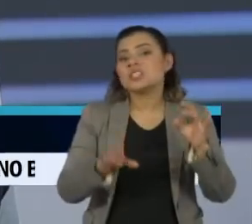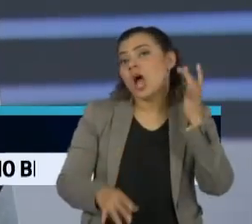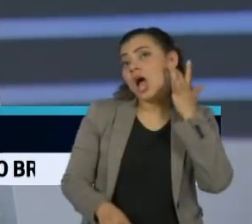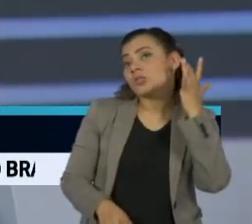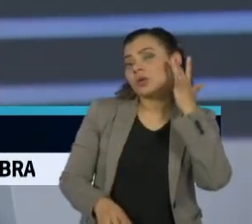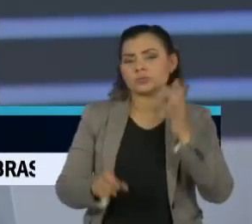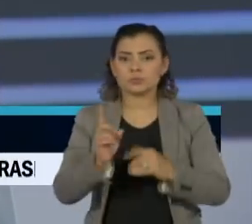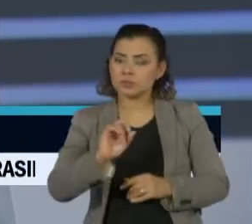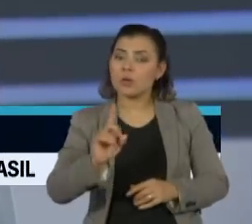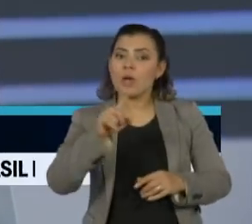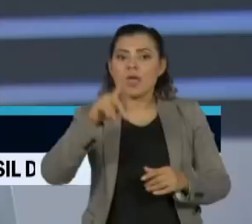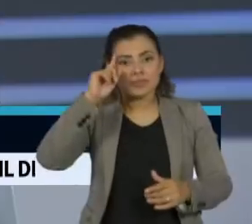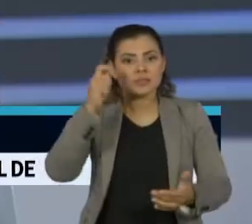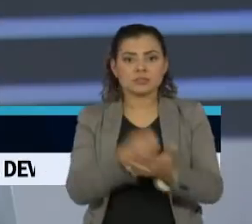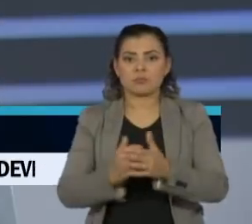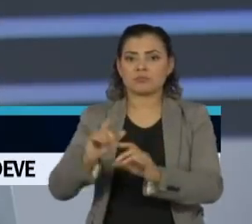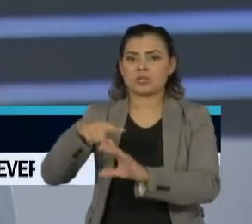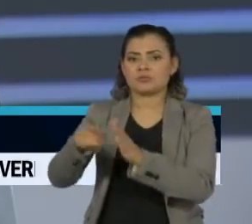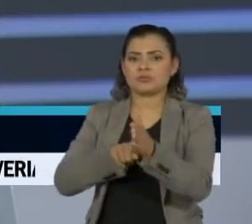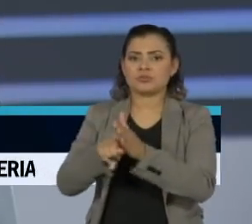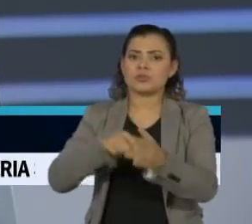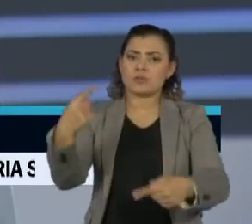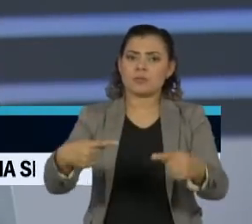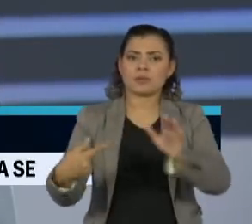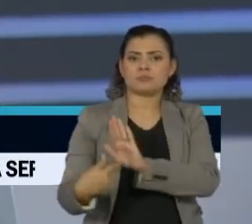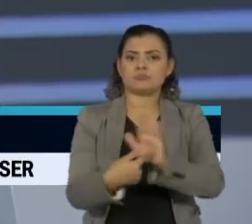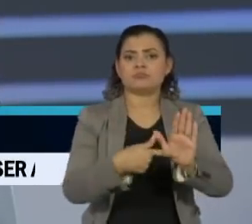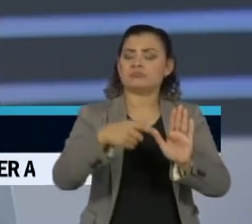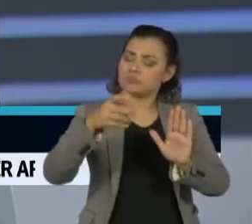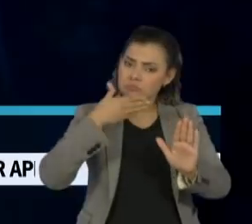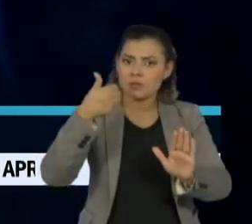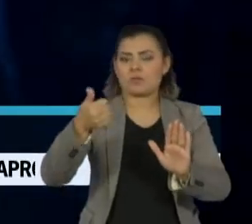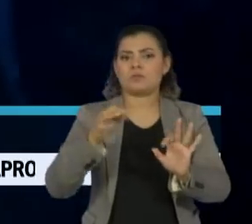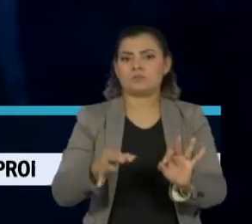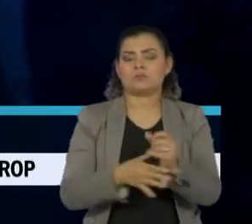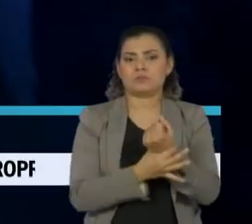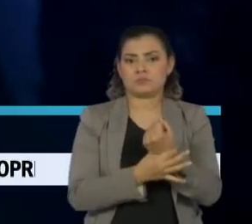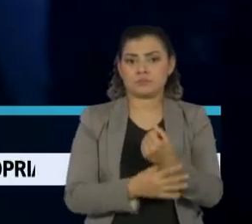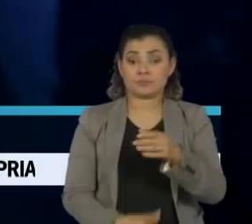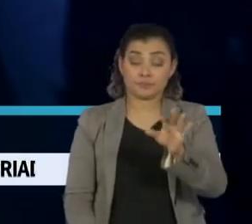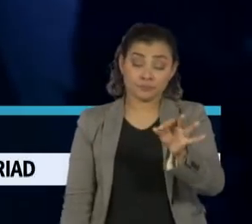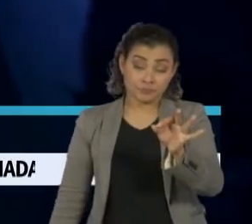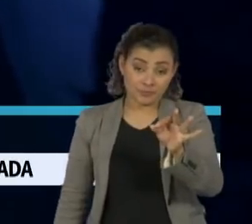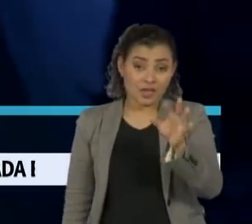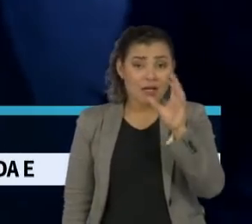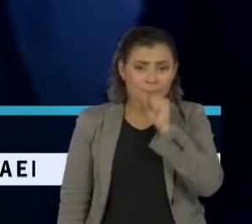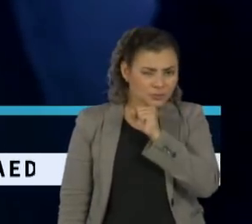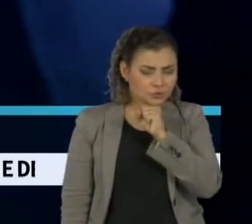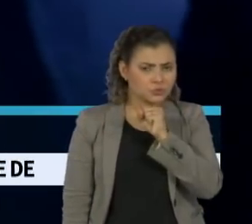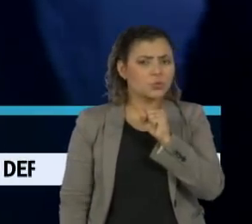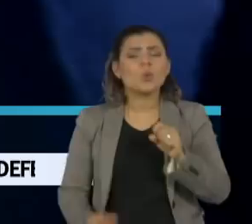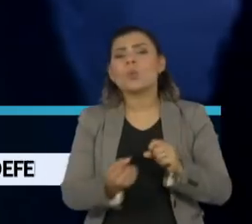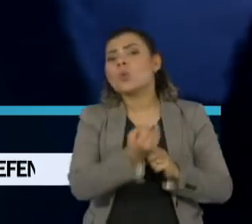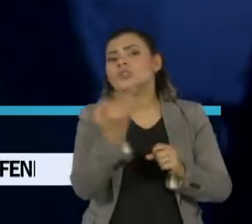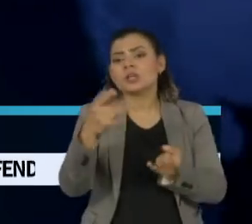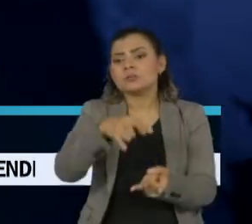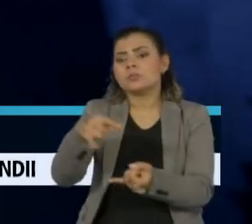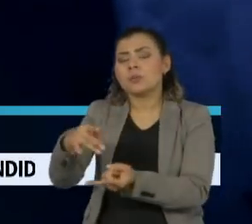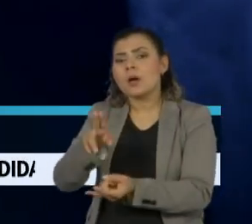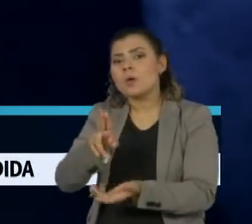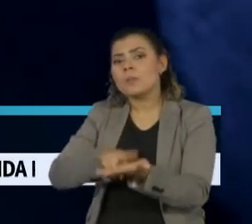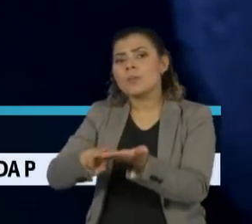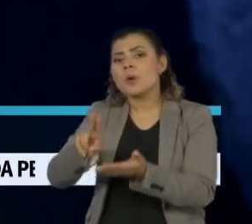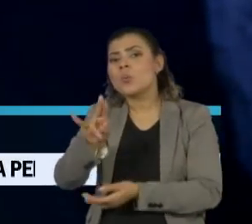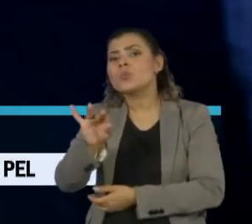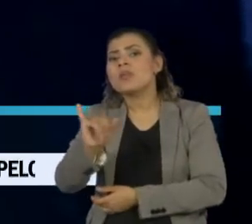talvez tenha que caminhar para esse tipo de modelagem que está sendo colocada aqui. Doutor, rapidamente, pensando na taxa de ocupação das UTIs, como que o senhor